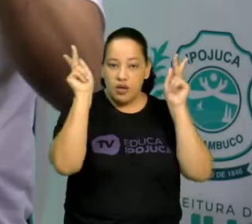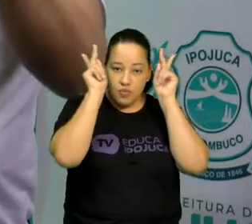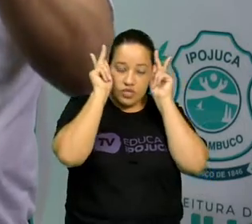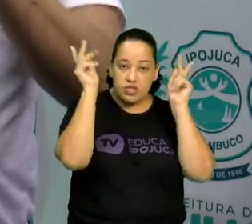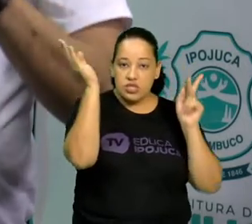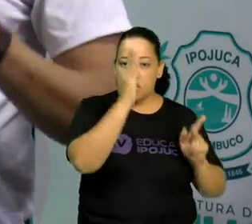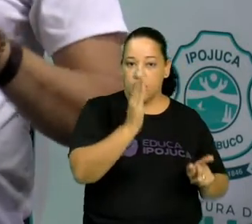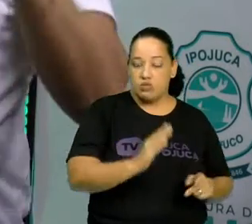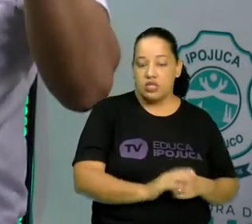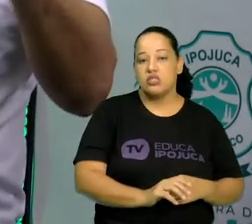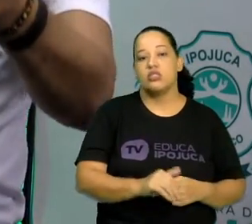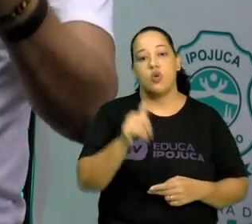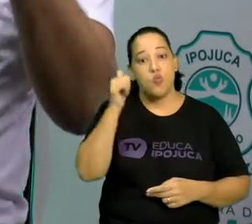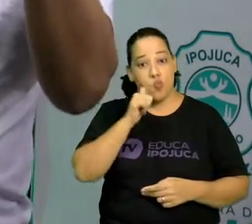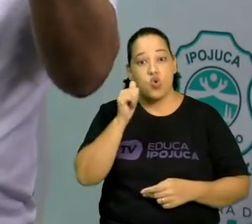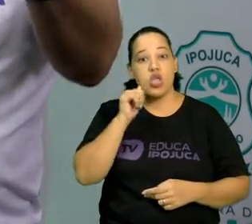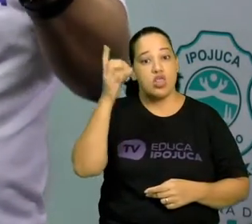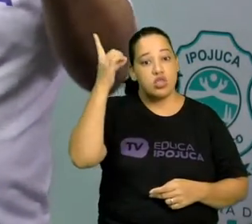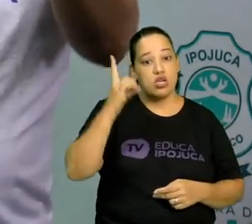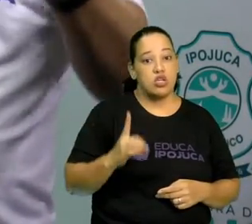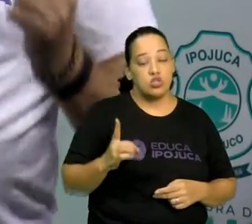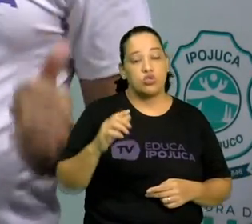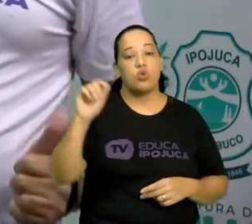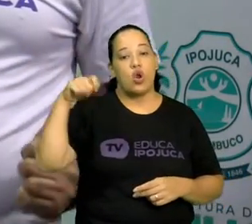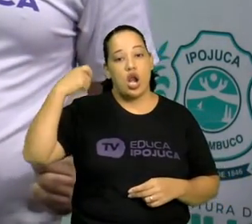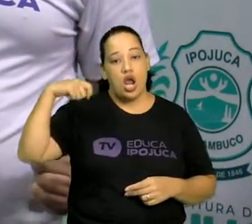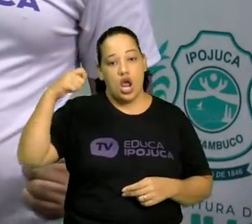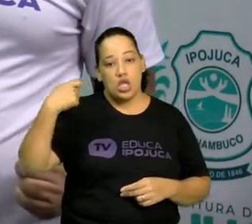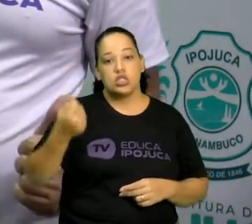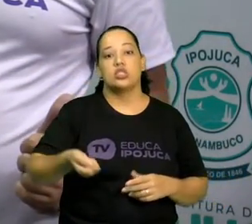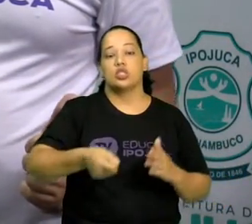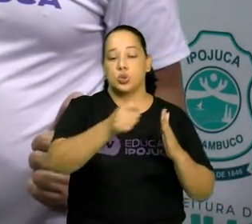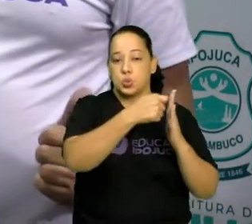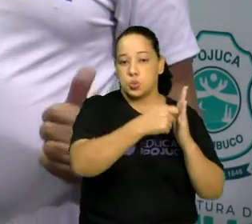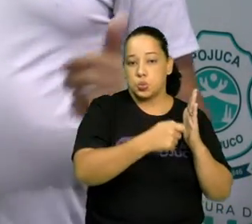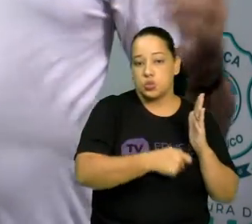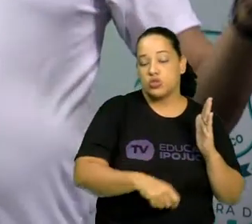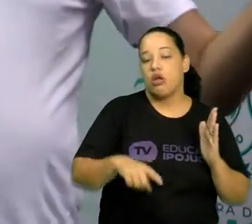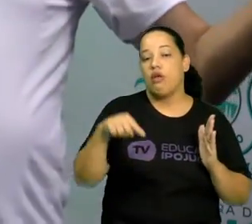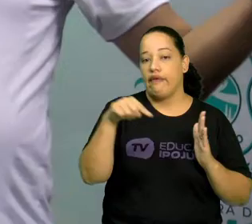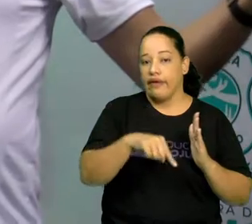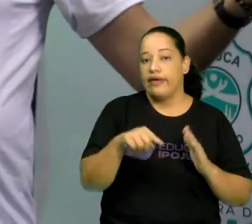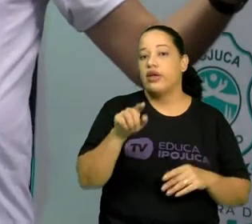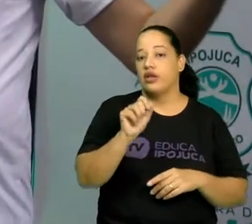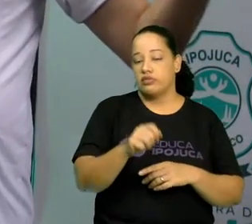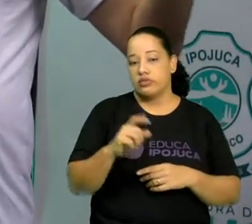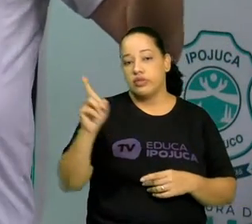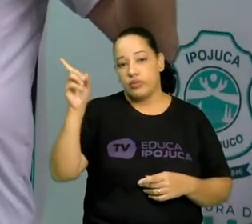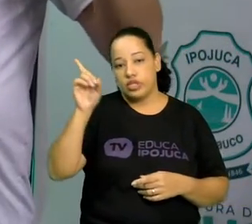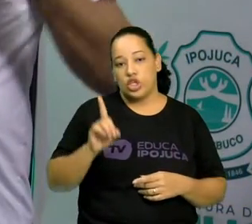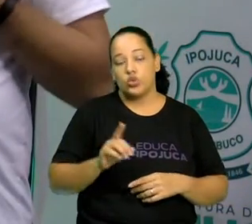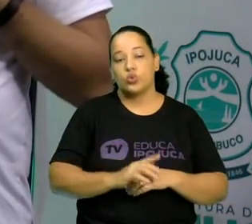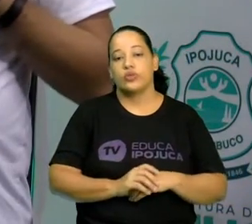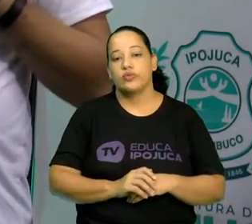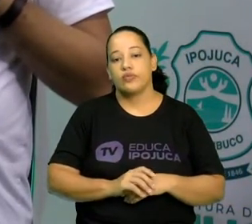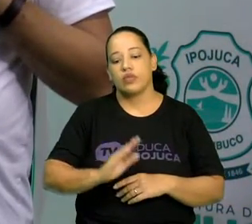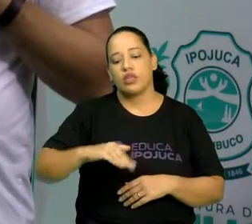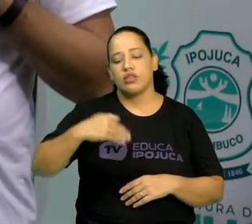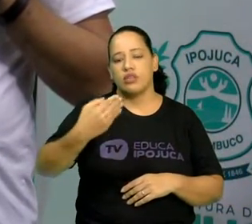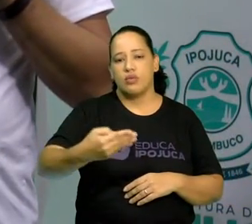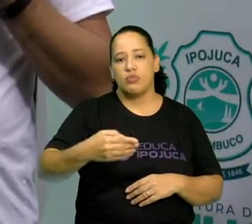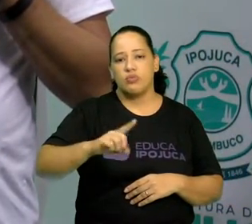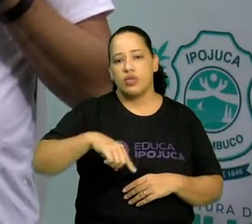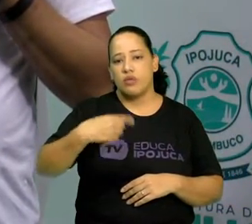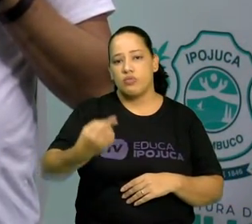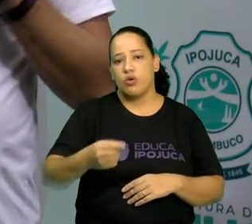mulher, Carla Camurati, que é atriz e diretor e roteirista também. E quando chega 2002, minha gente,